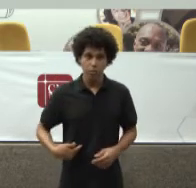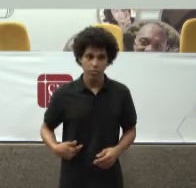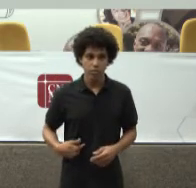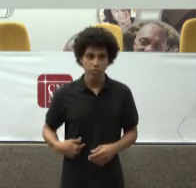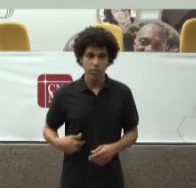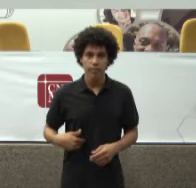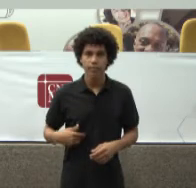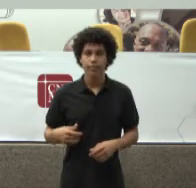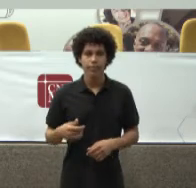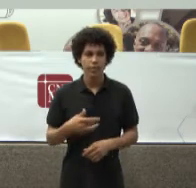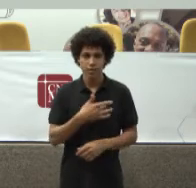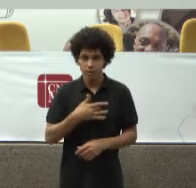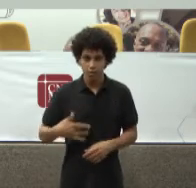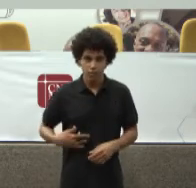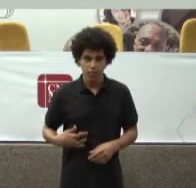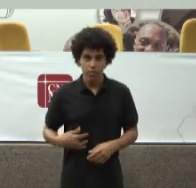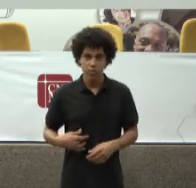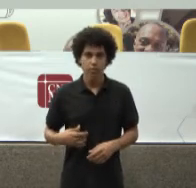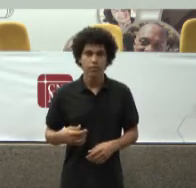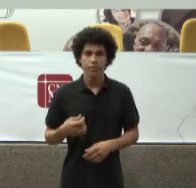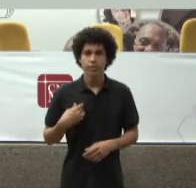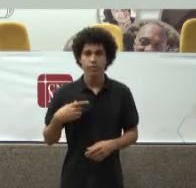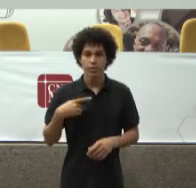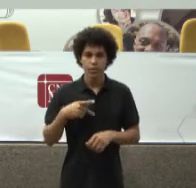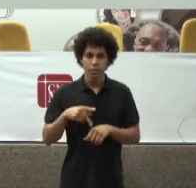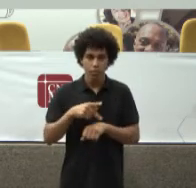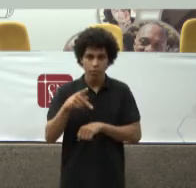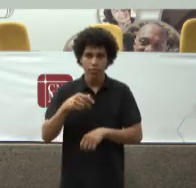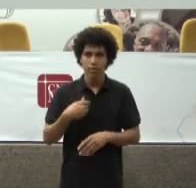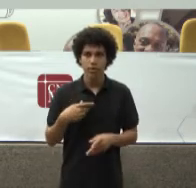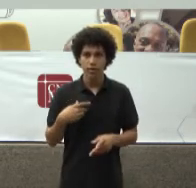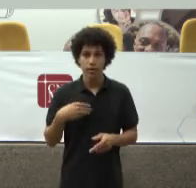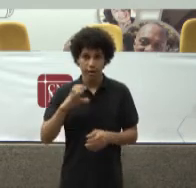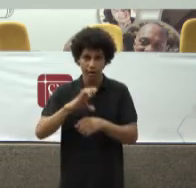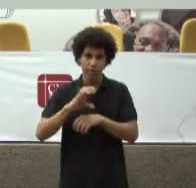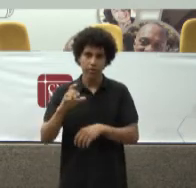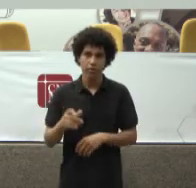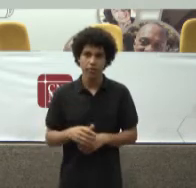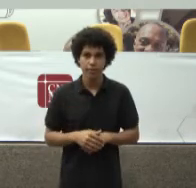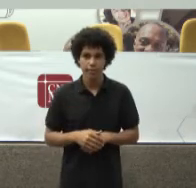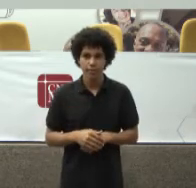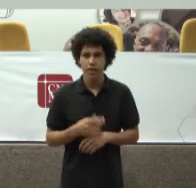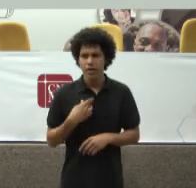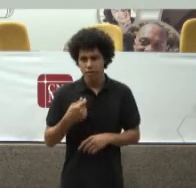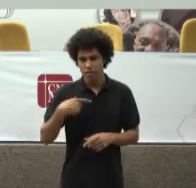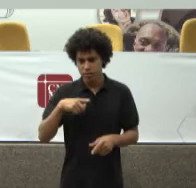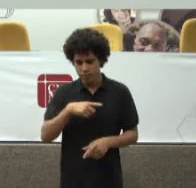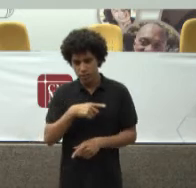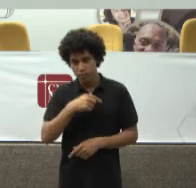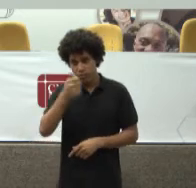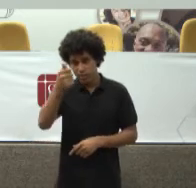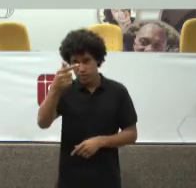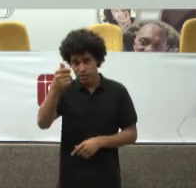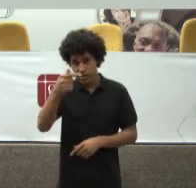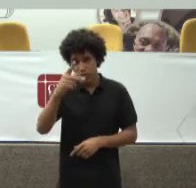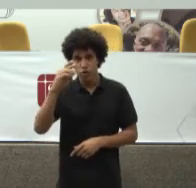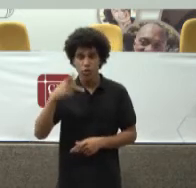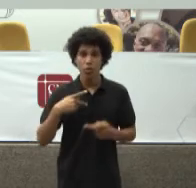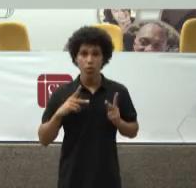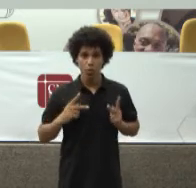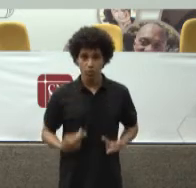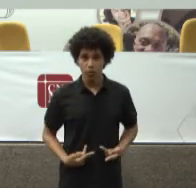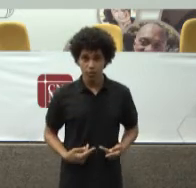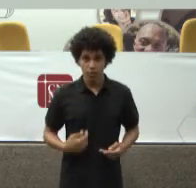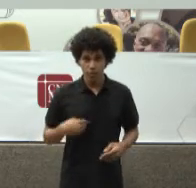pessoas Dois promotores Nós temos 17 promotores Só na capital Para a área De